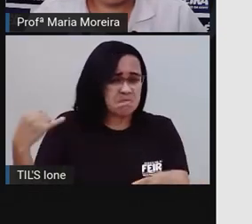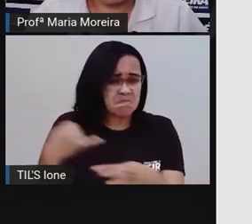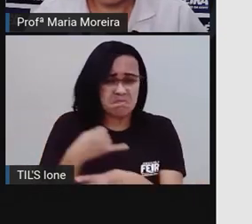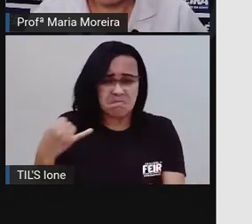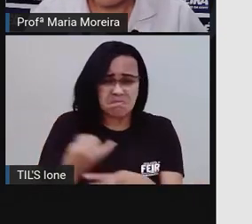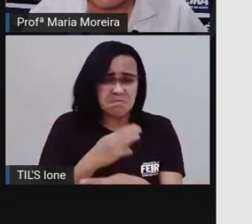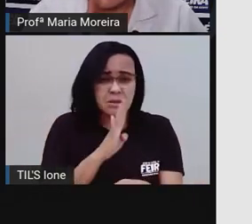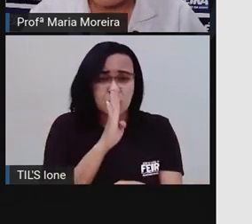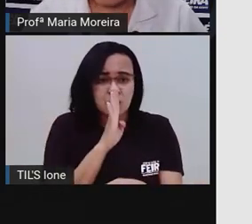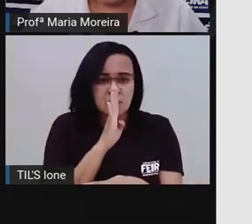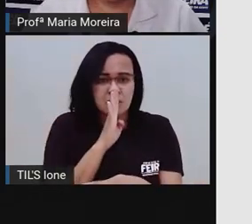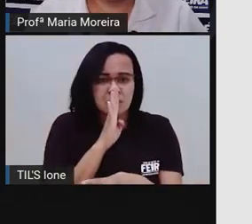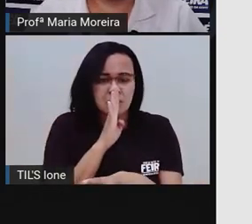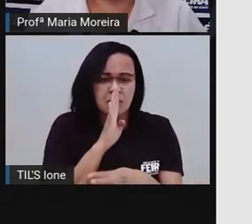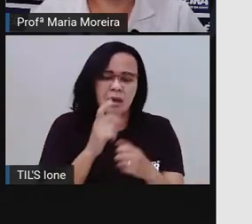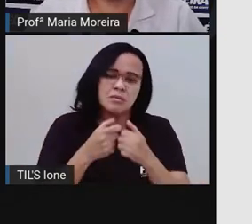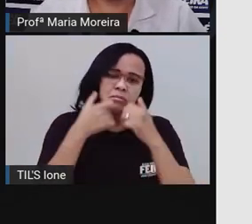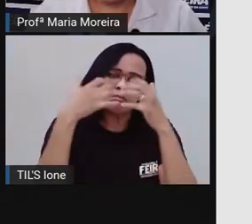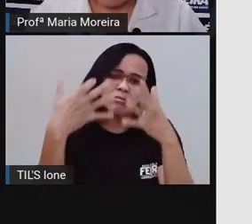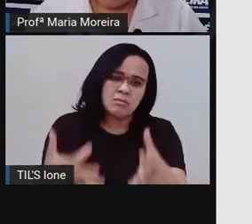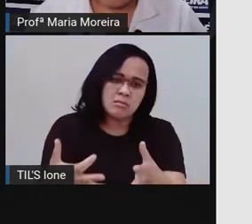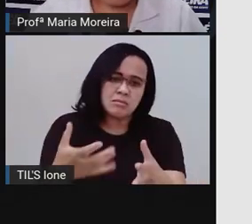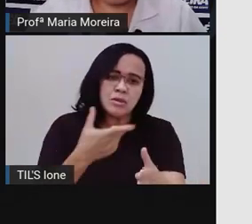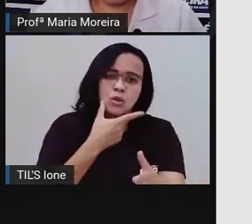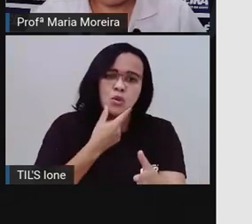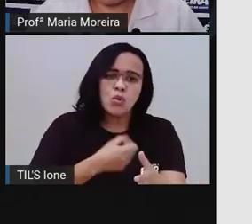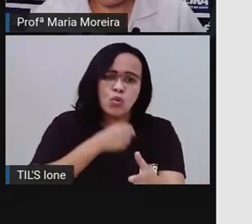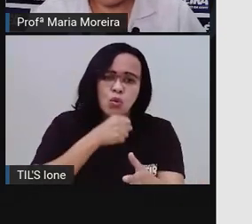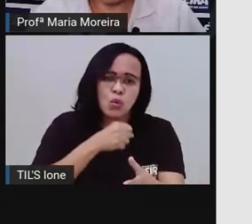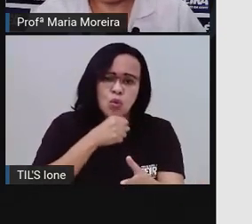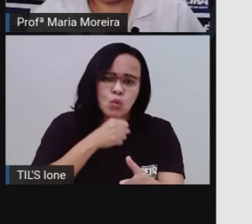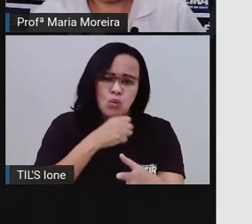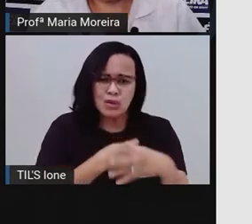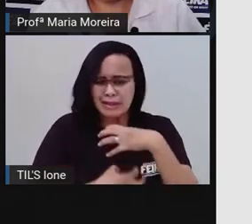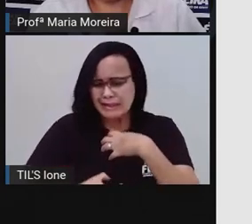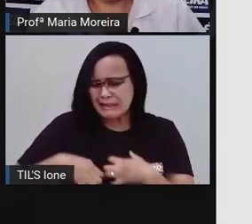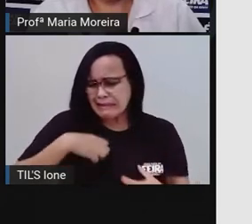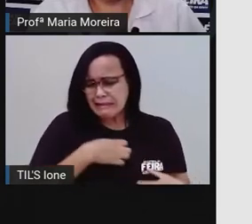silêncio e resolveu contar ao avô o motivo da agonia.